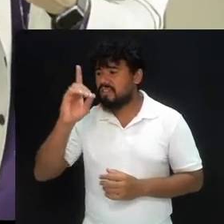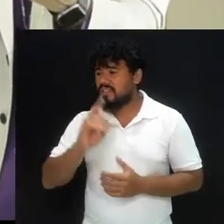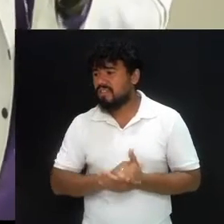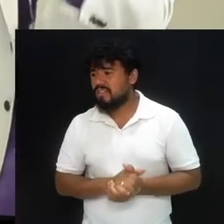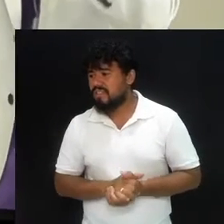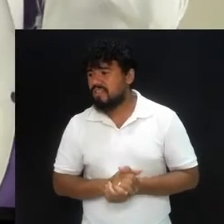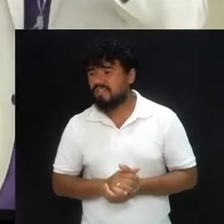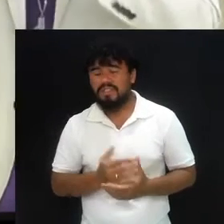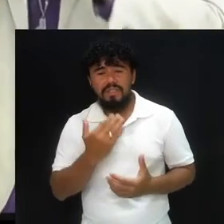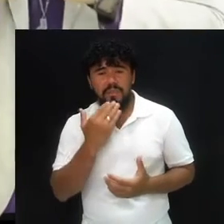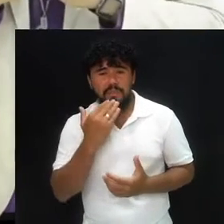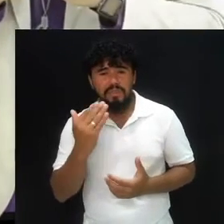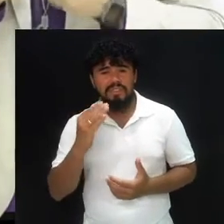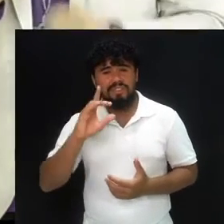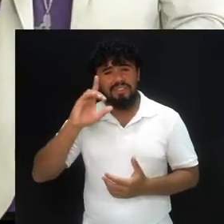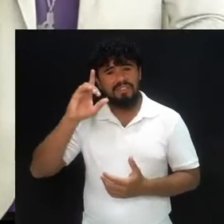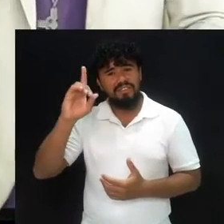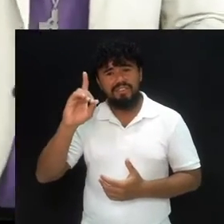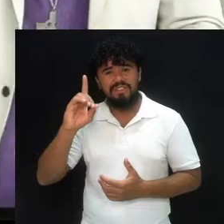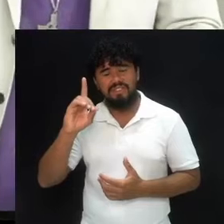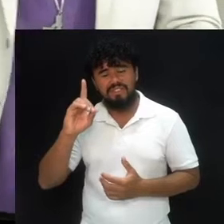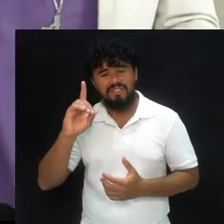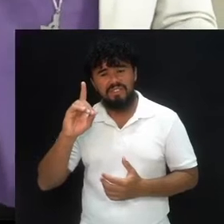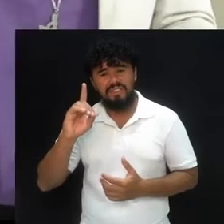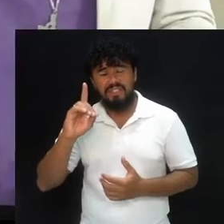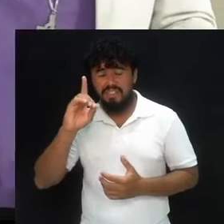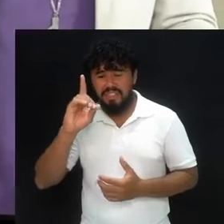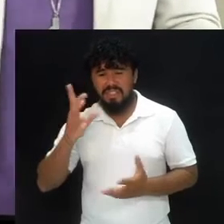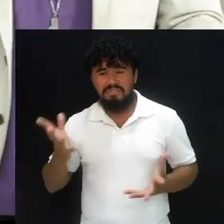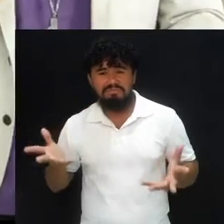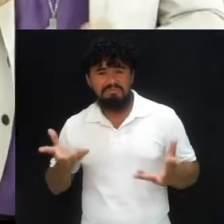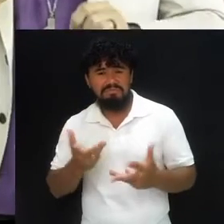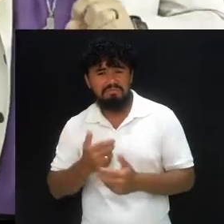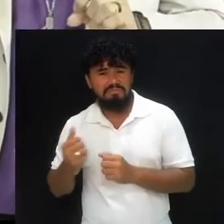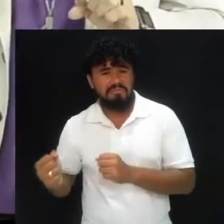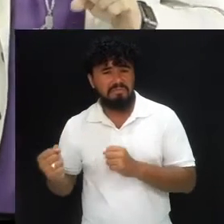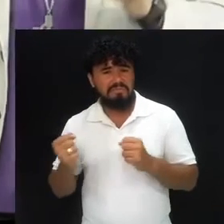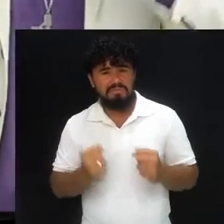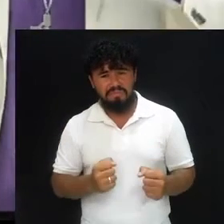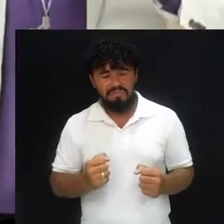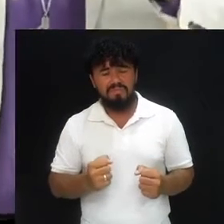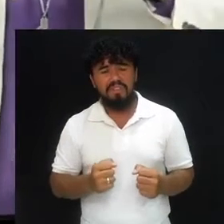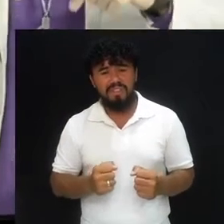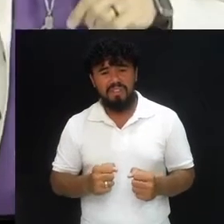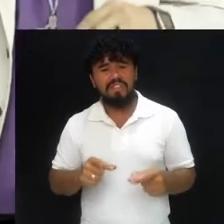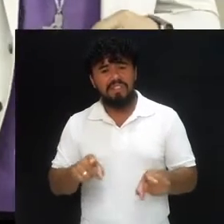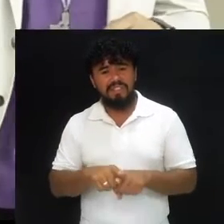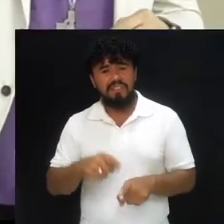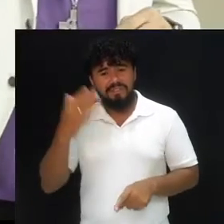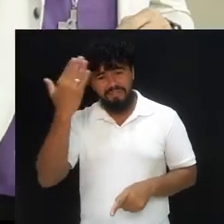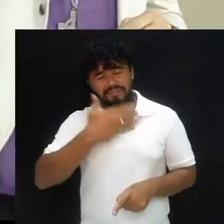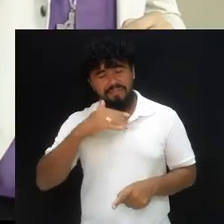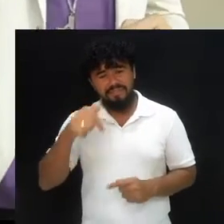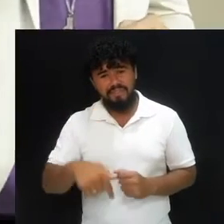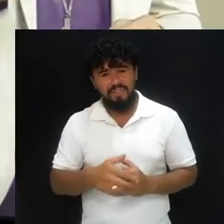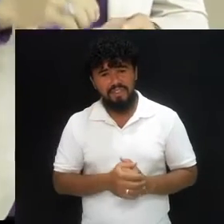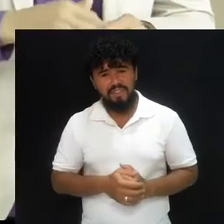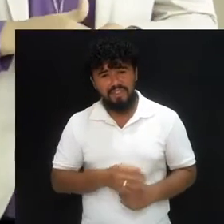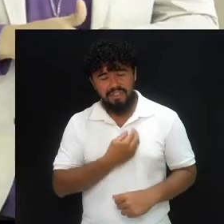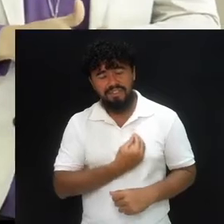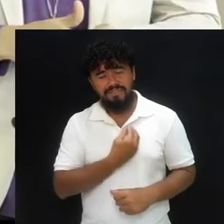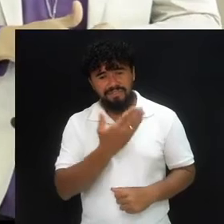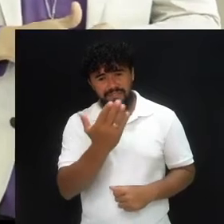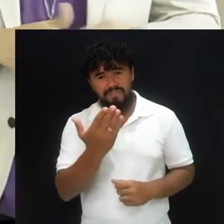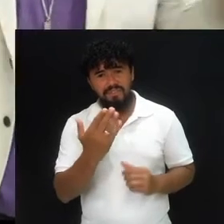chamando a presença de Deus. Do Deus que esteve na cova dos leões, e que também está aqui, e que está aí